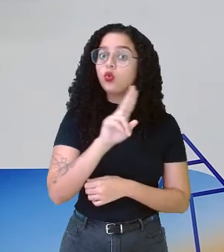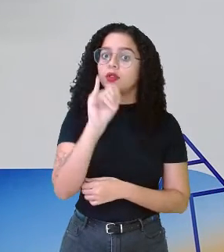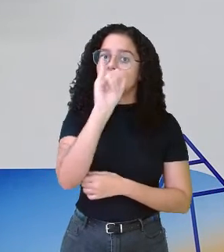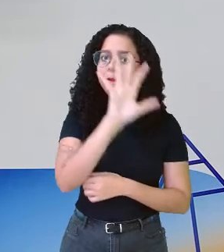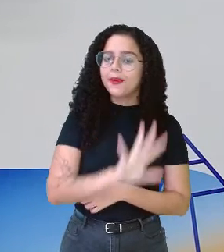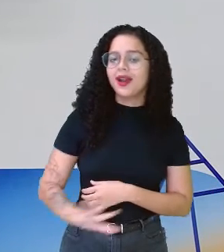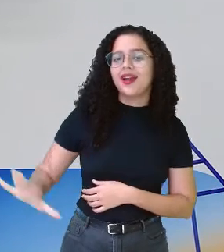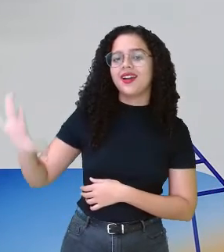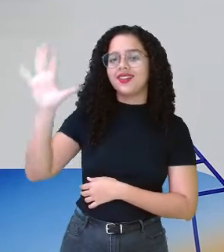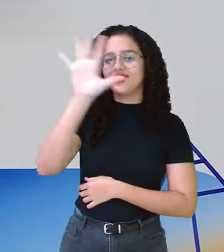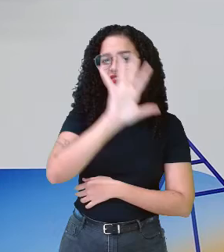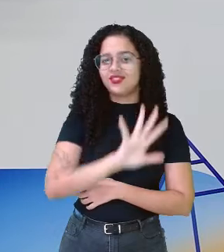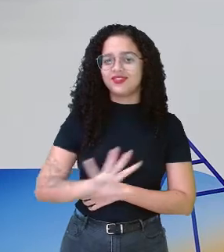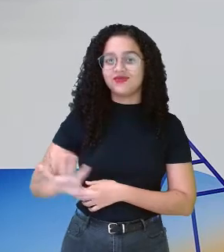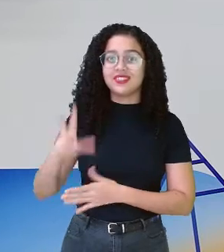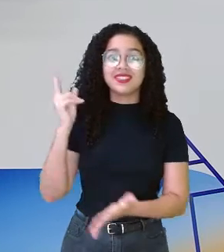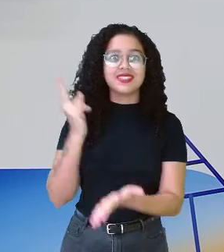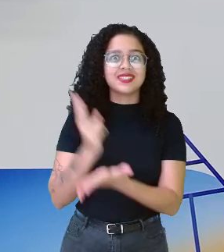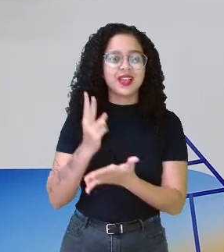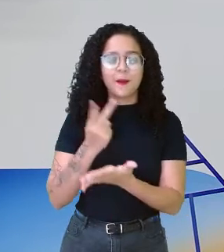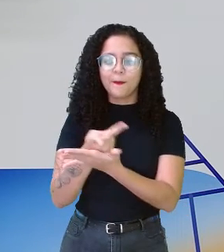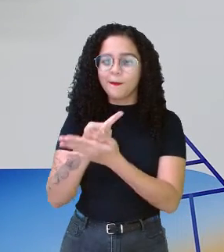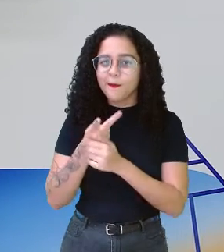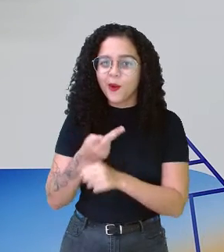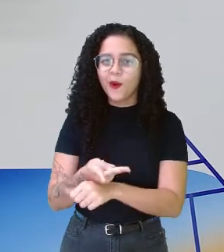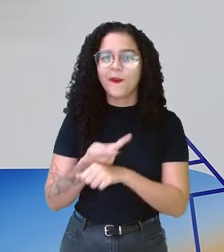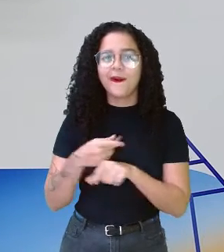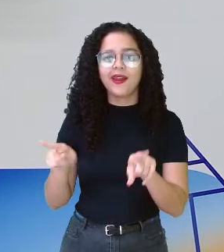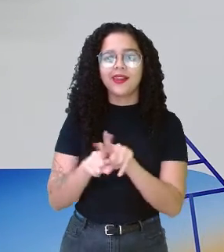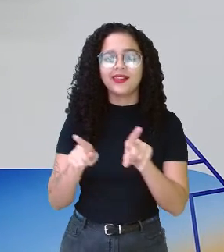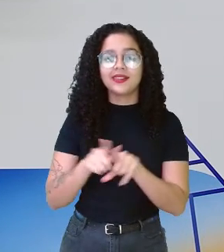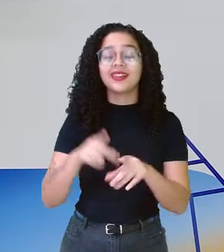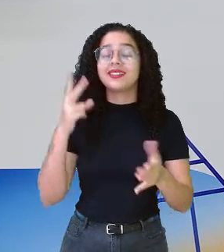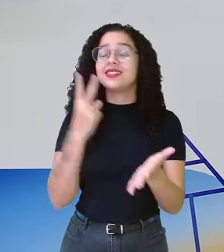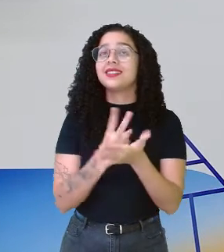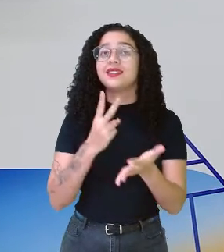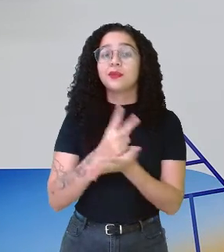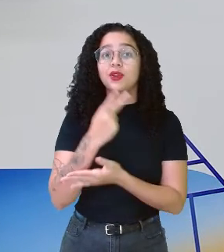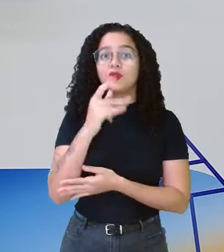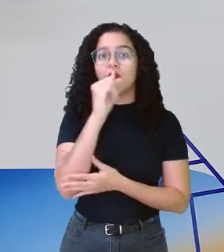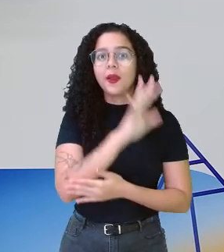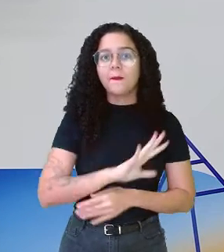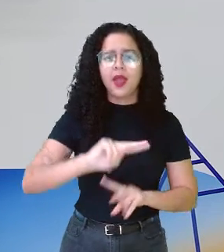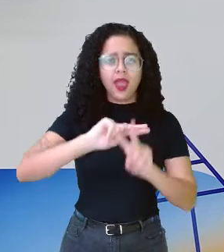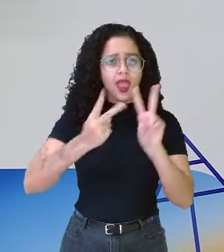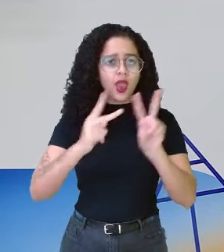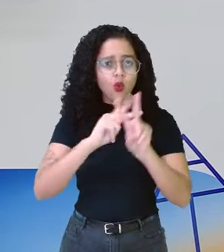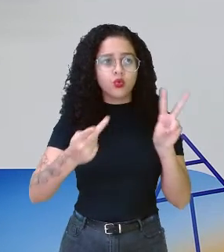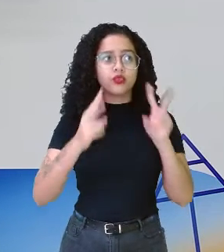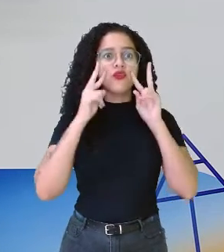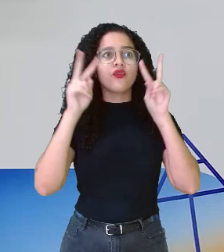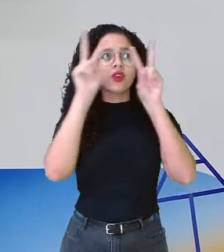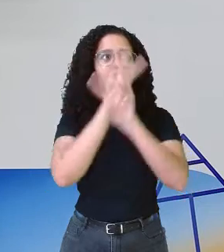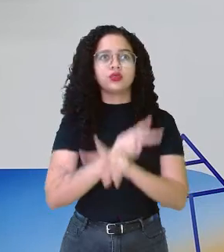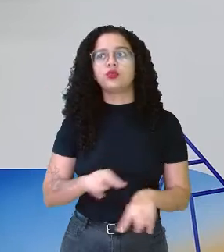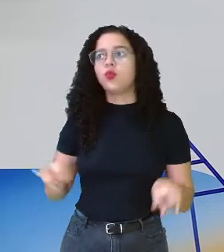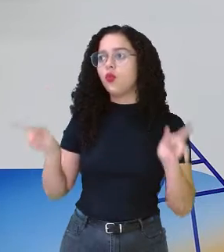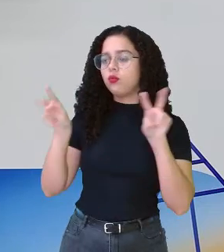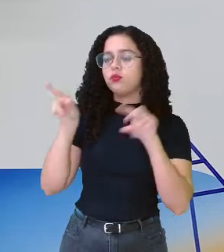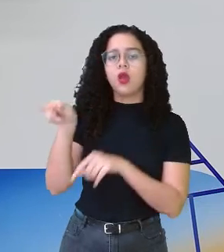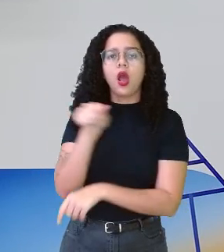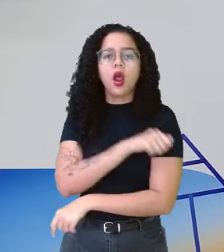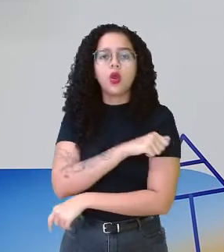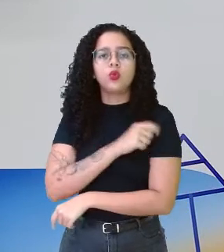imagens. Então, sempre procure ter sempre nas suas aulas recursos visuais para que esse